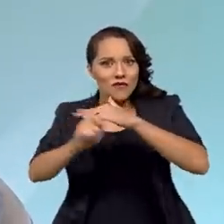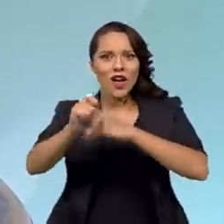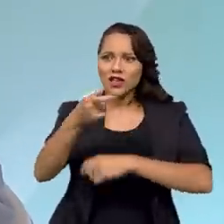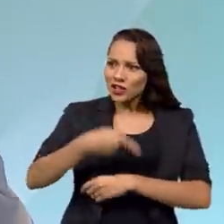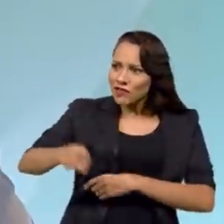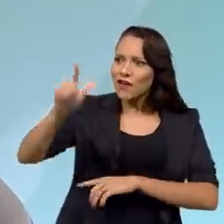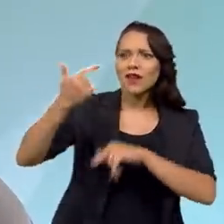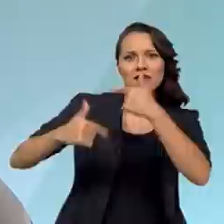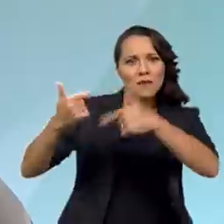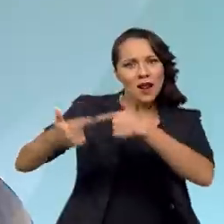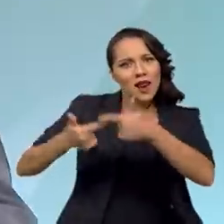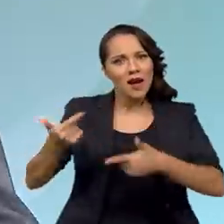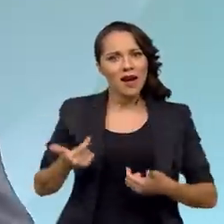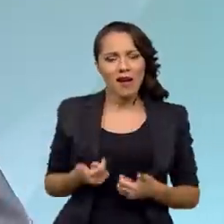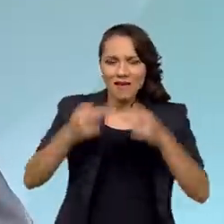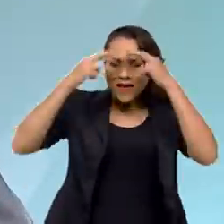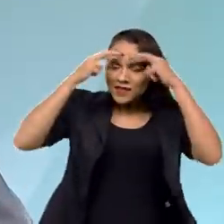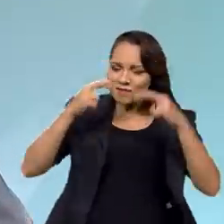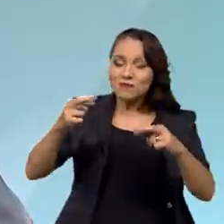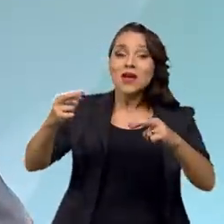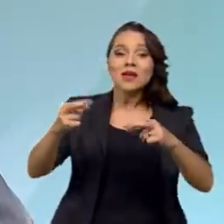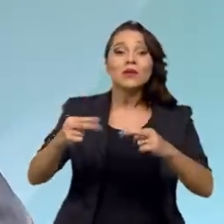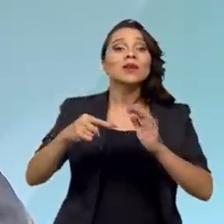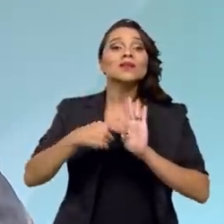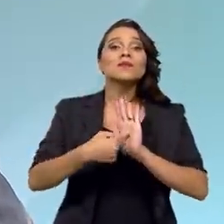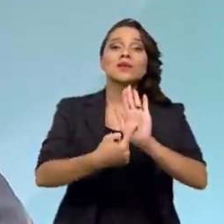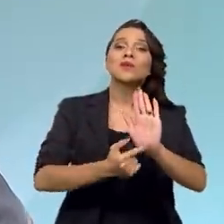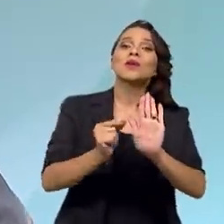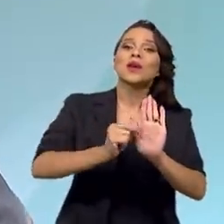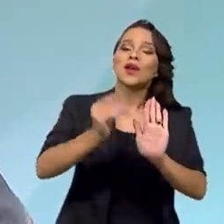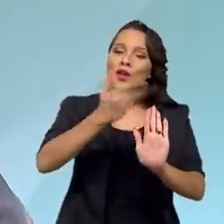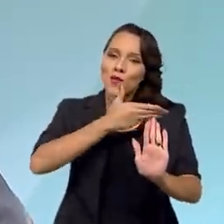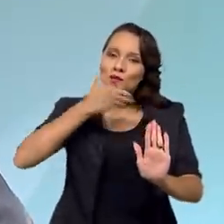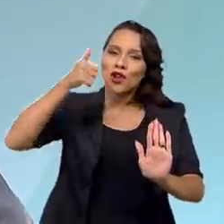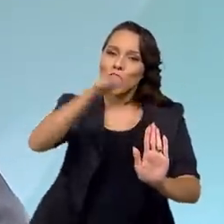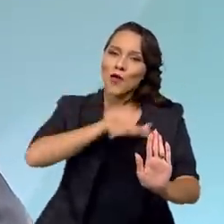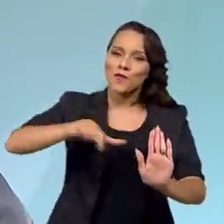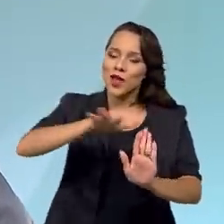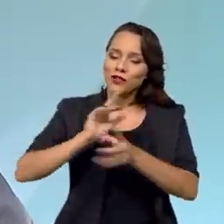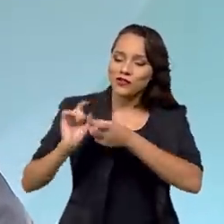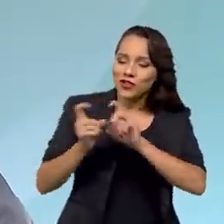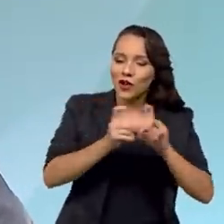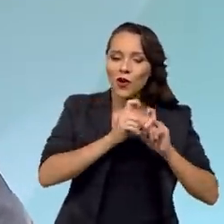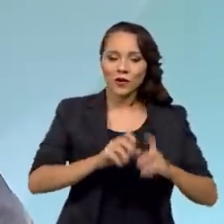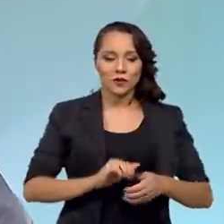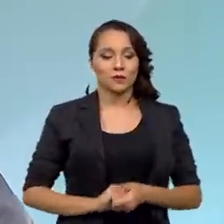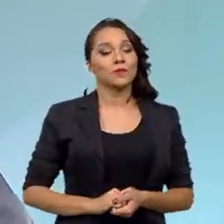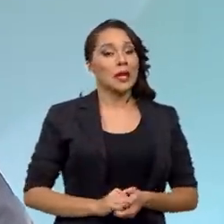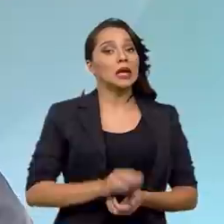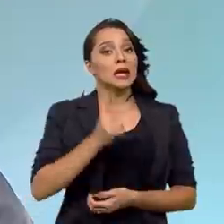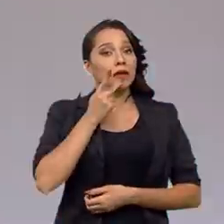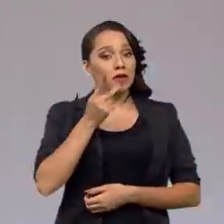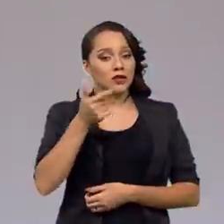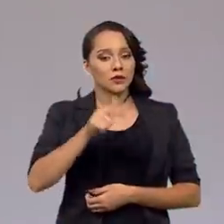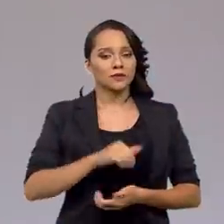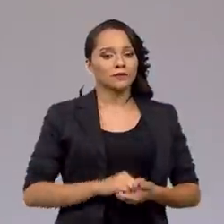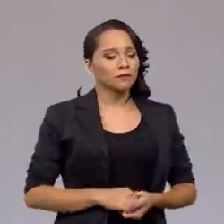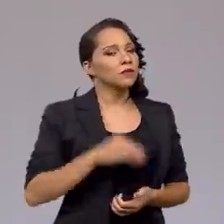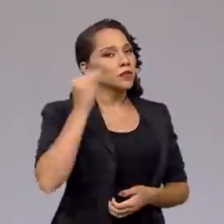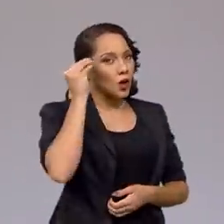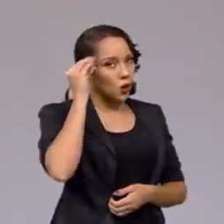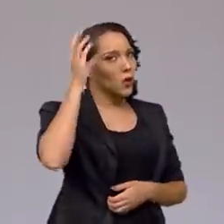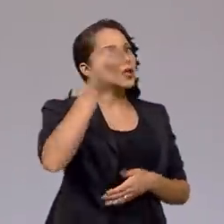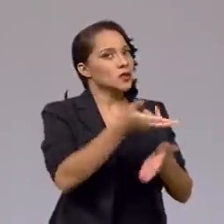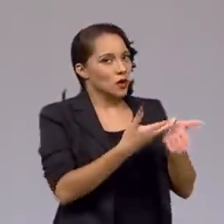trabalhar, tudo isso está se refletindo em melhor ambiente de negócio. Eu quero ressaltar... Reconhecido em